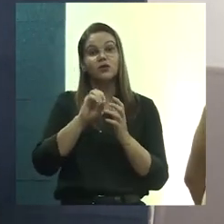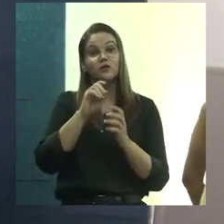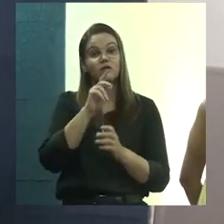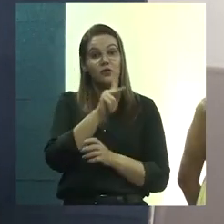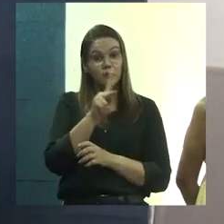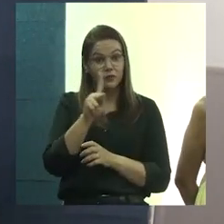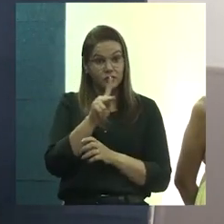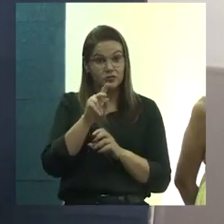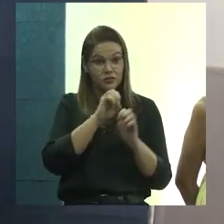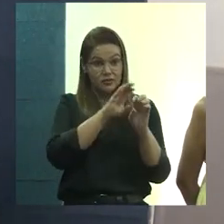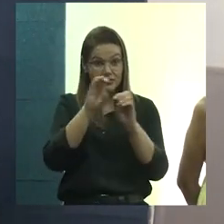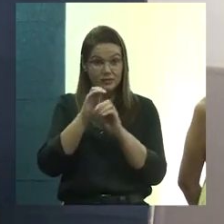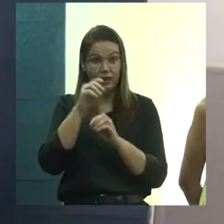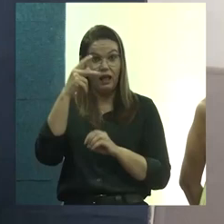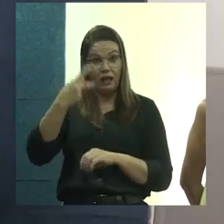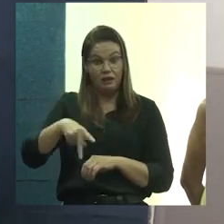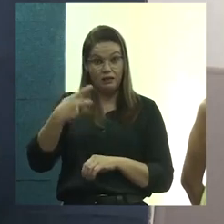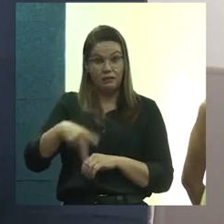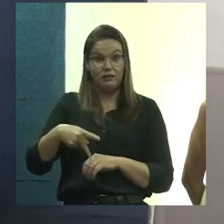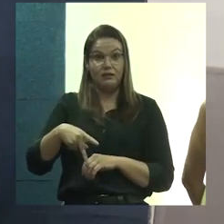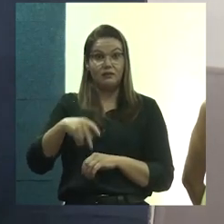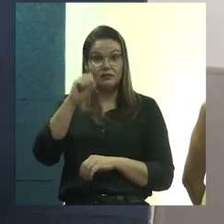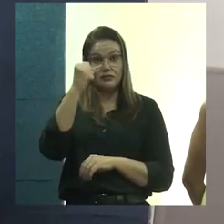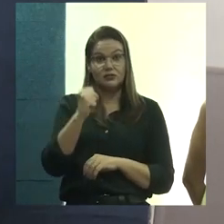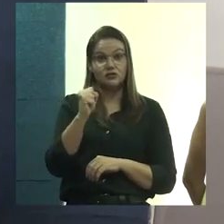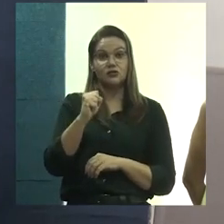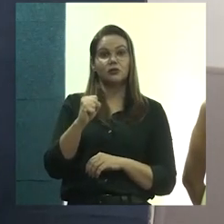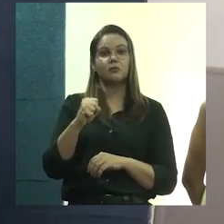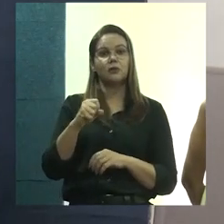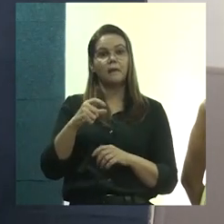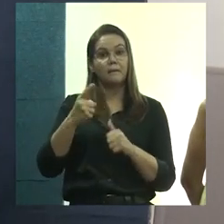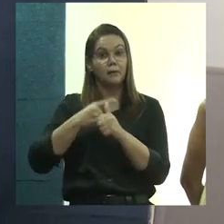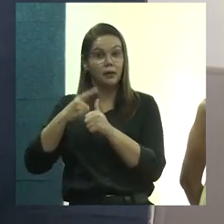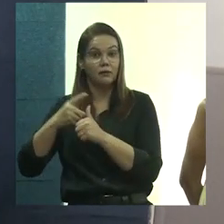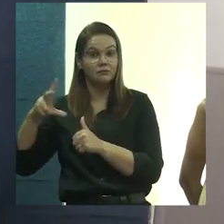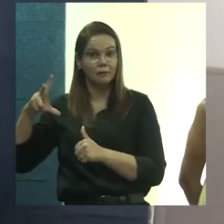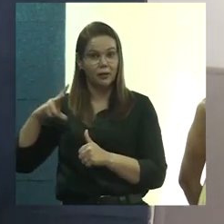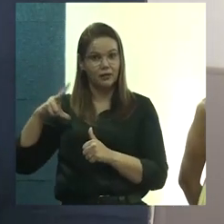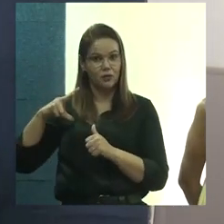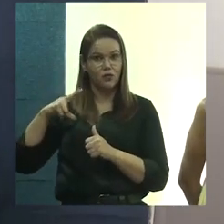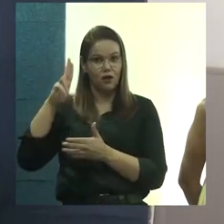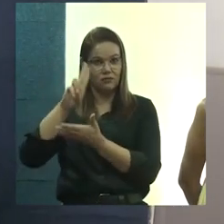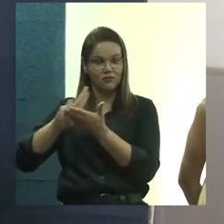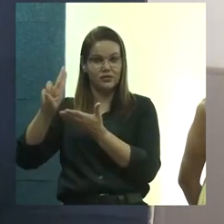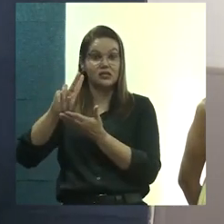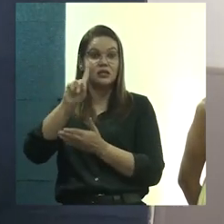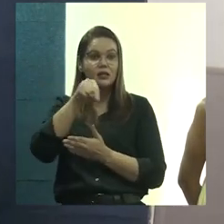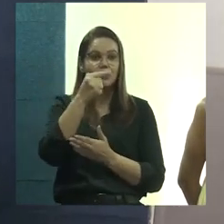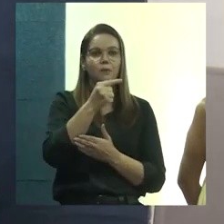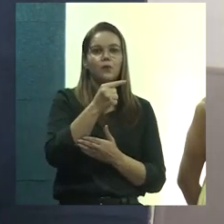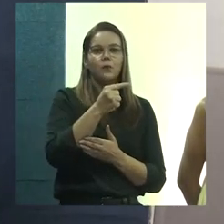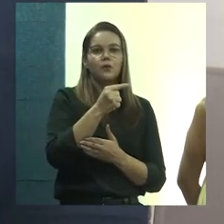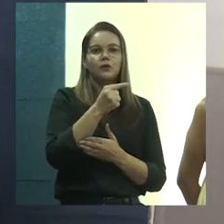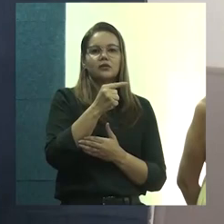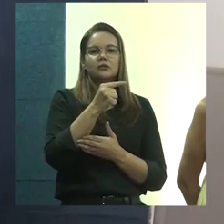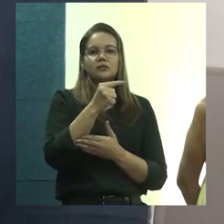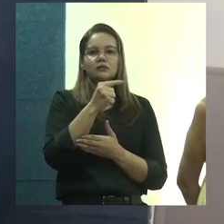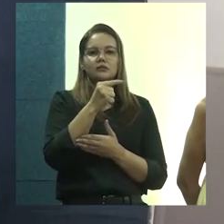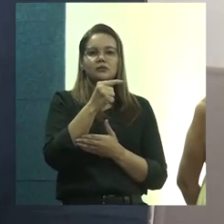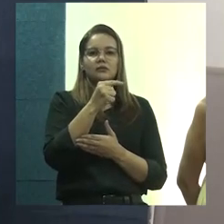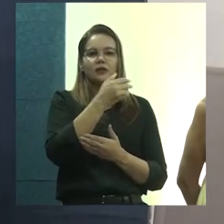comecei dando aula aqui numa universidade particular, depois da pública, o que me assustava muito era ver a falta de